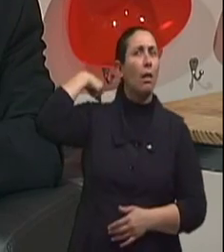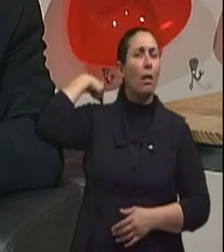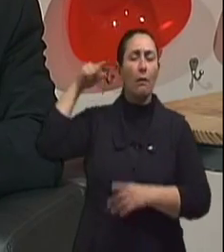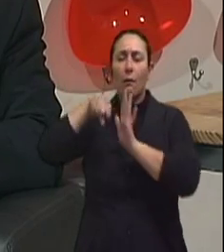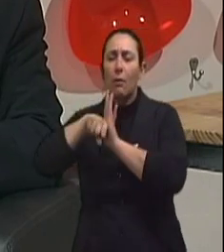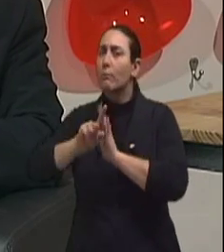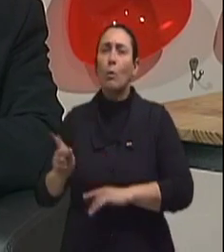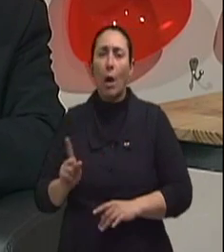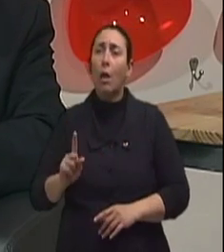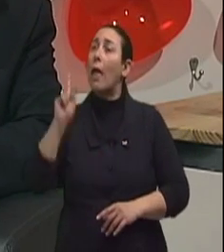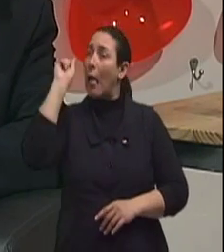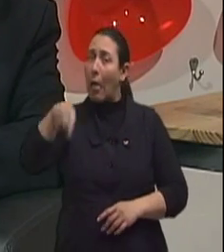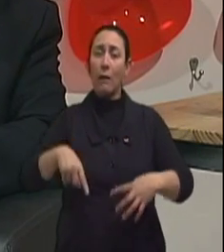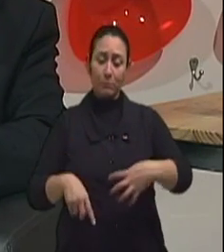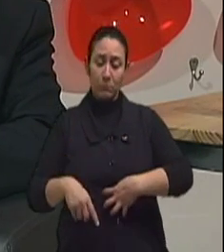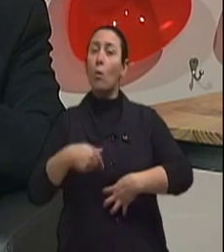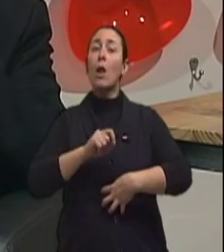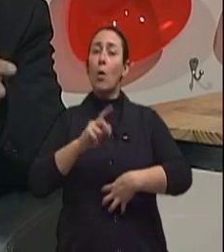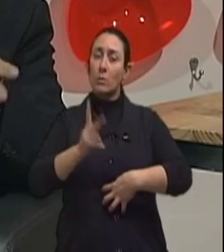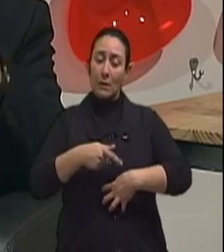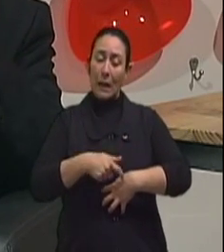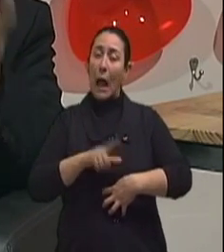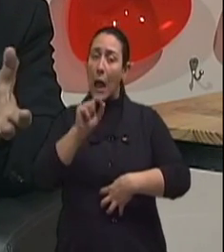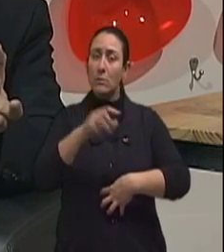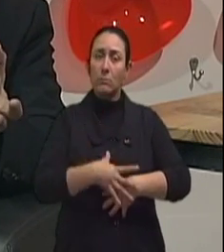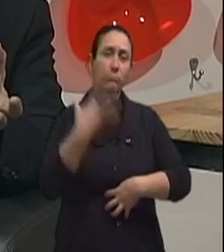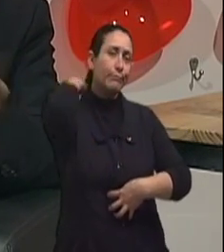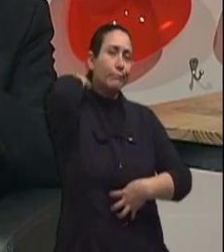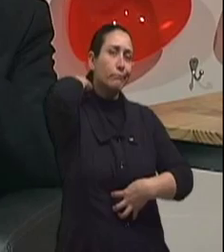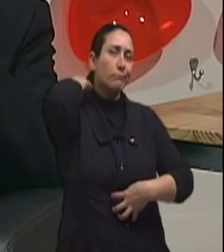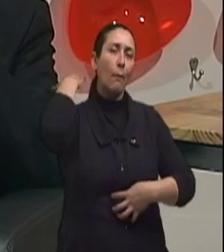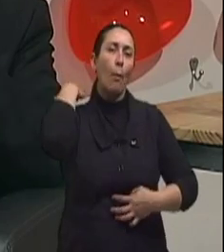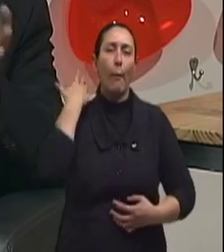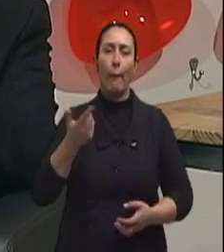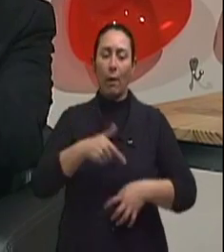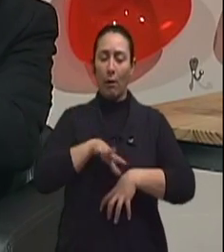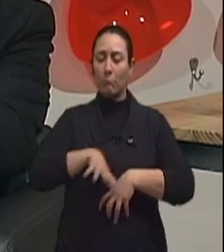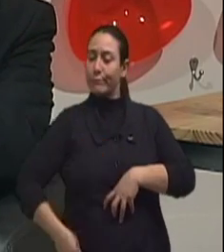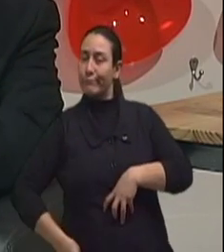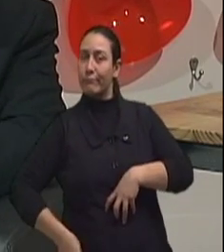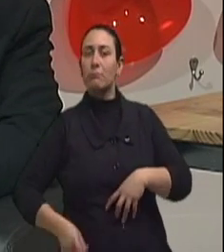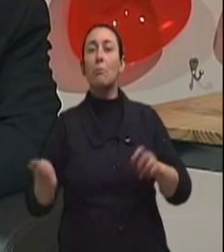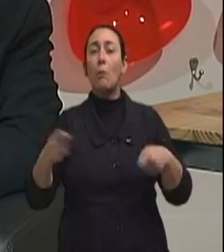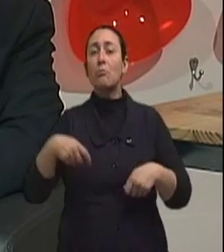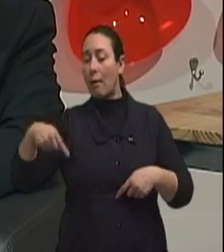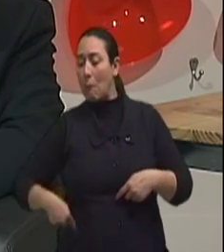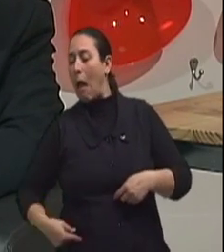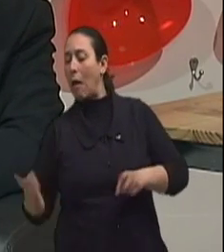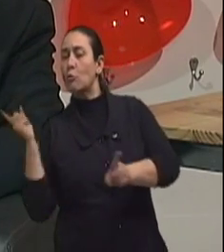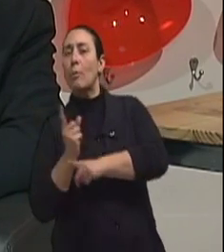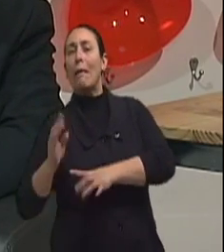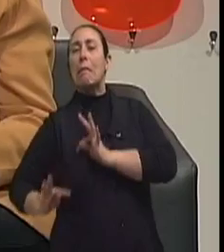um câncer de estômago que foi para o pulmão. O tratamento continua sendo na mesma filosofia de câncer de estômago.